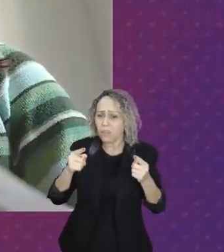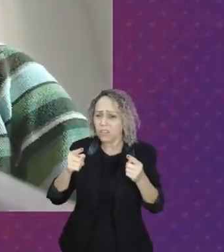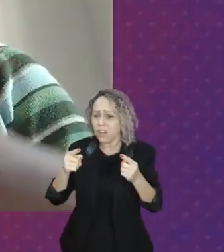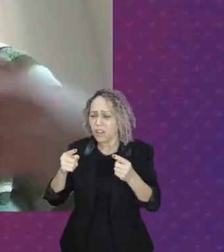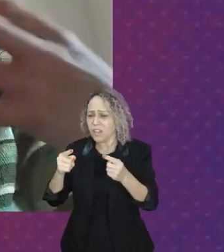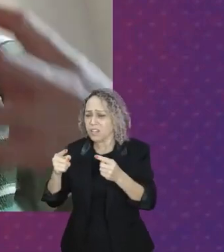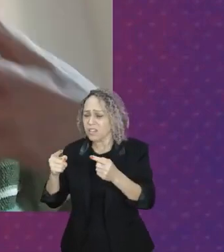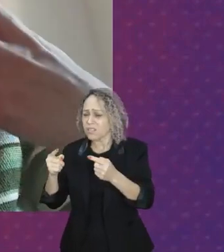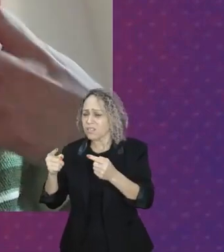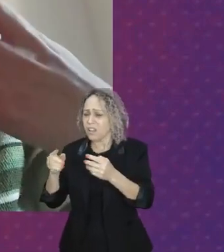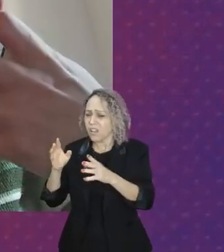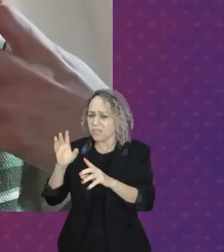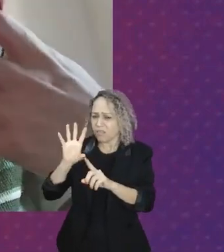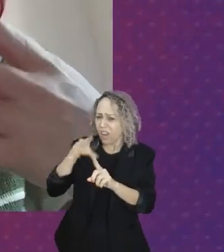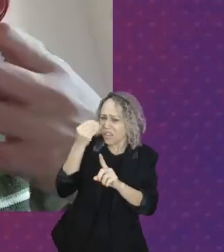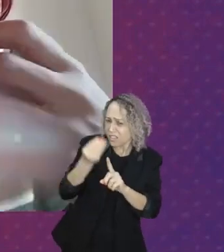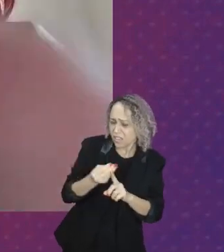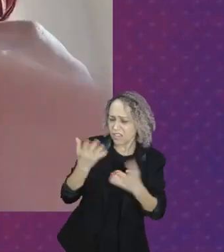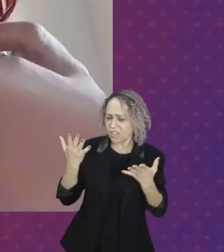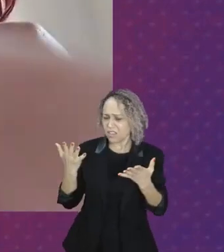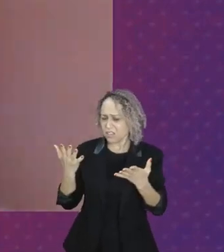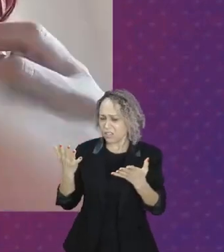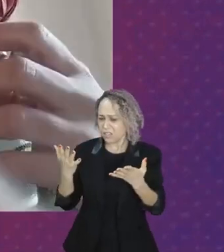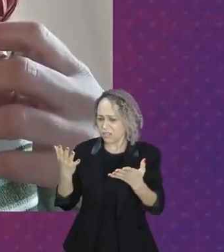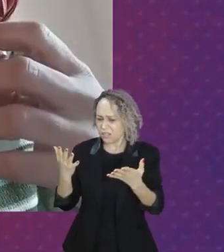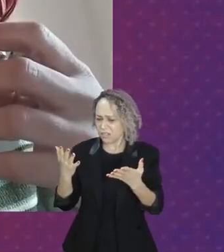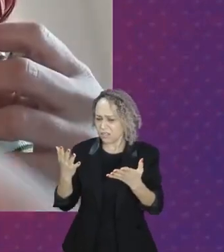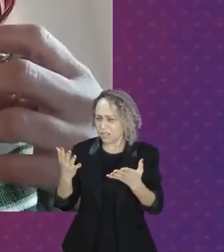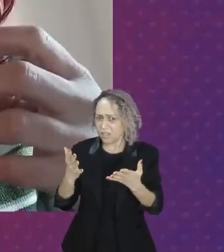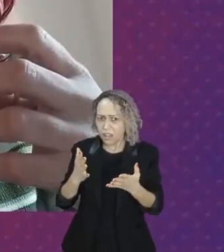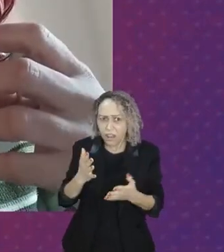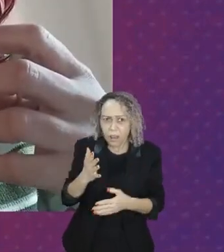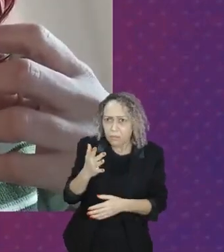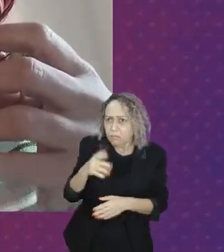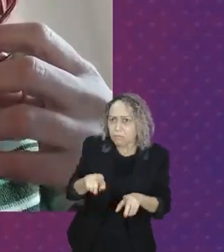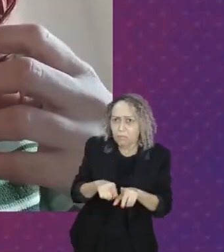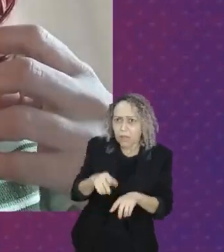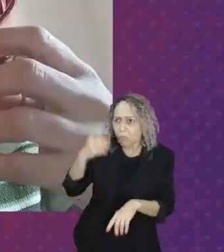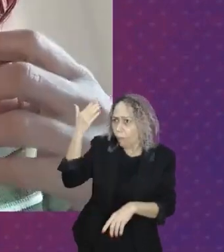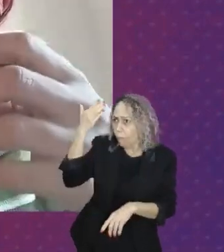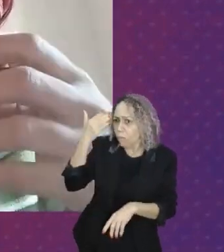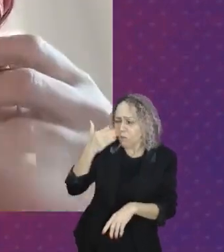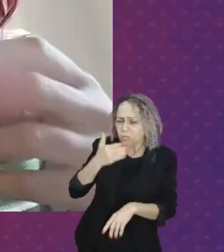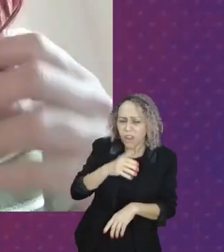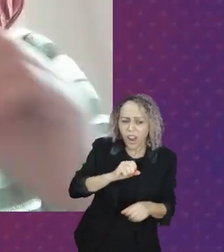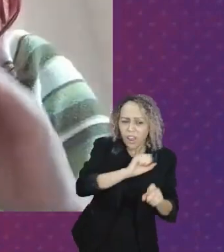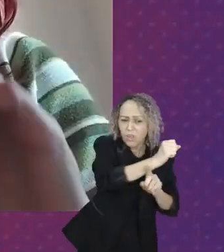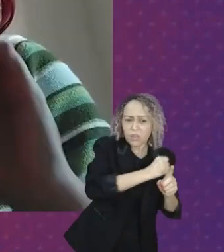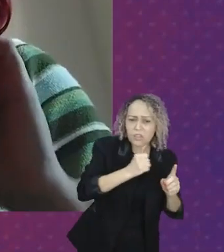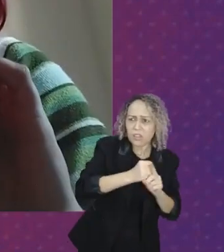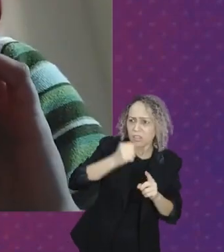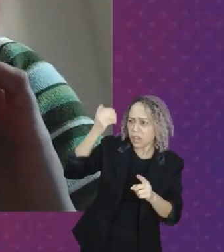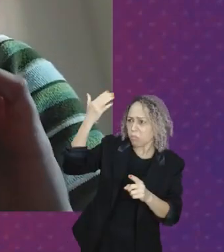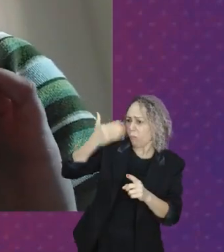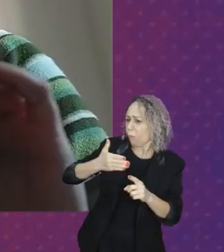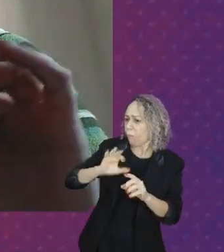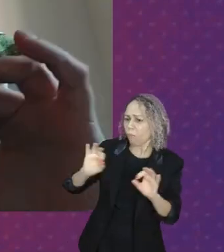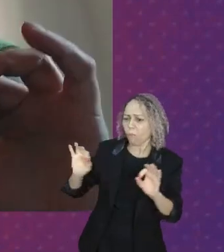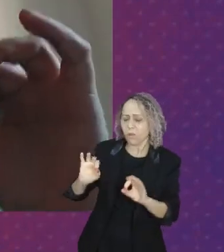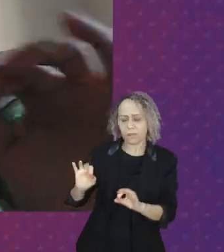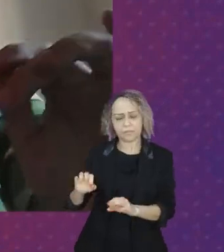Então, a gente precisa retomar a cultura de uma forma nós precisamos retomar a cultura